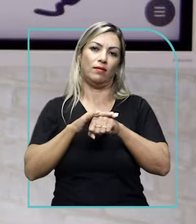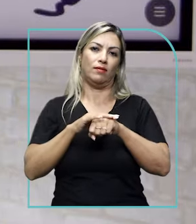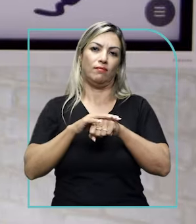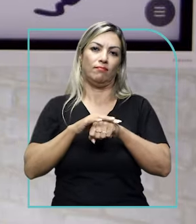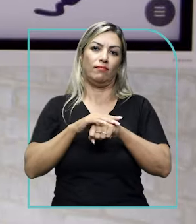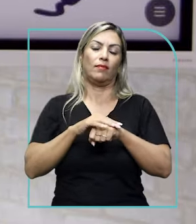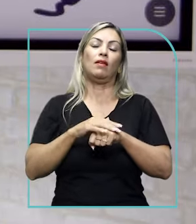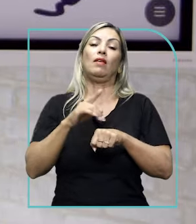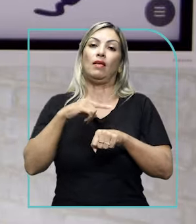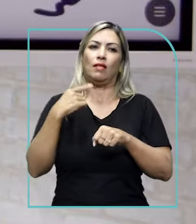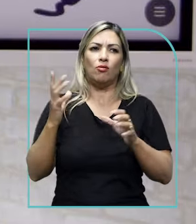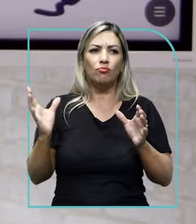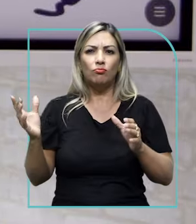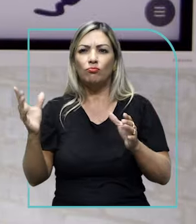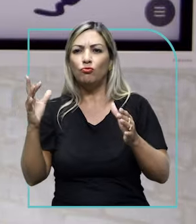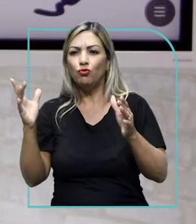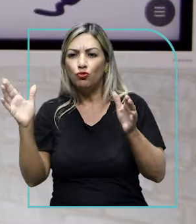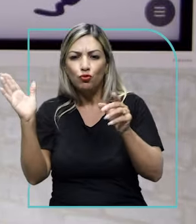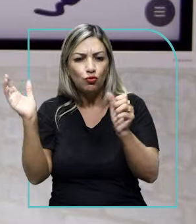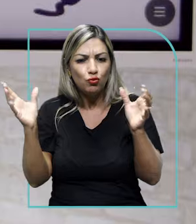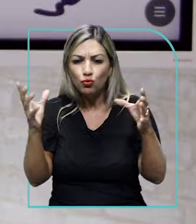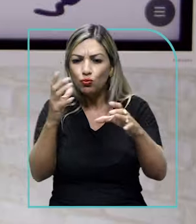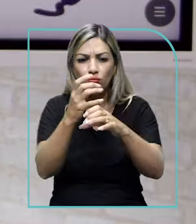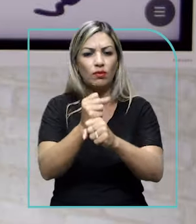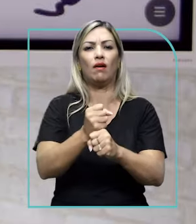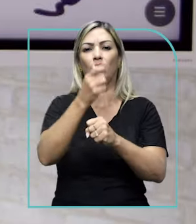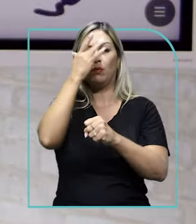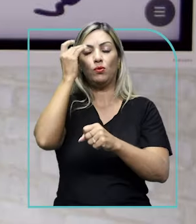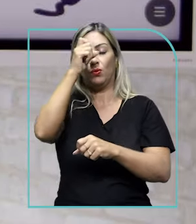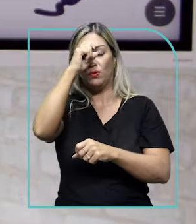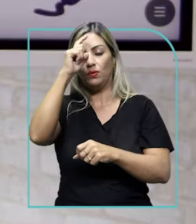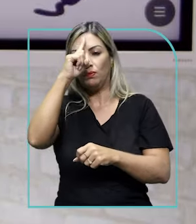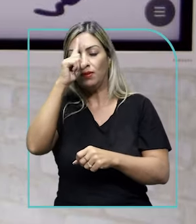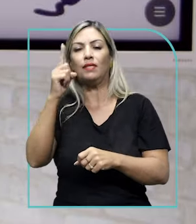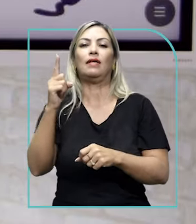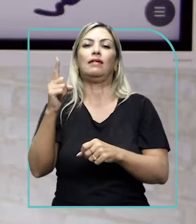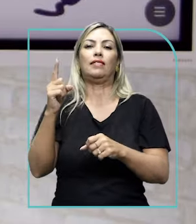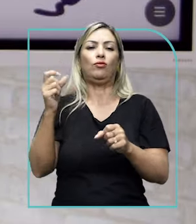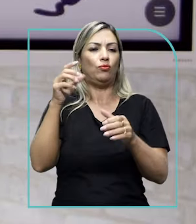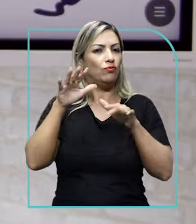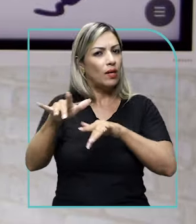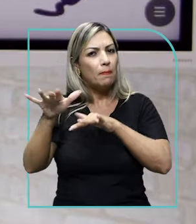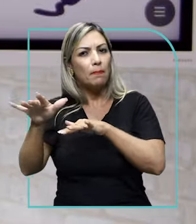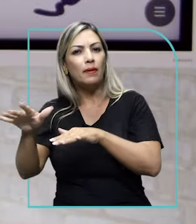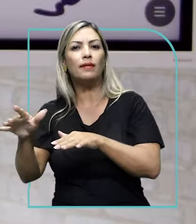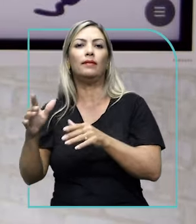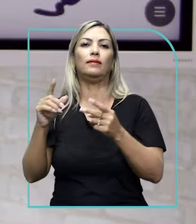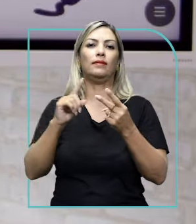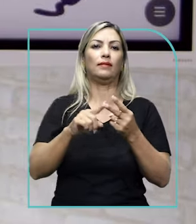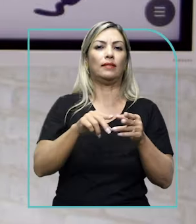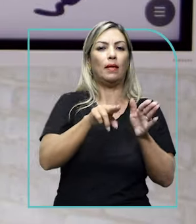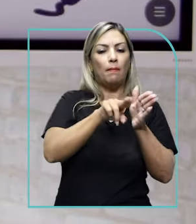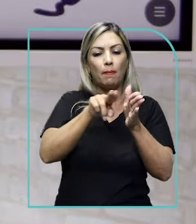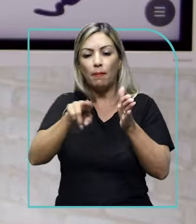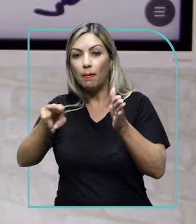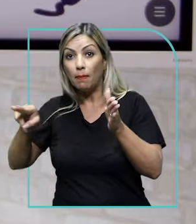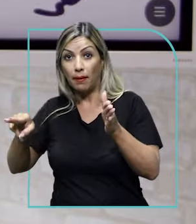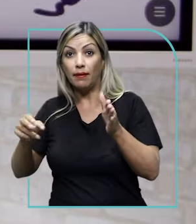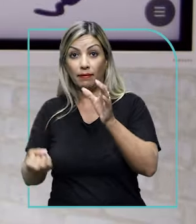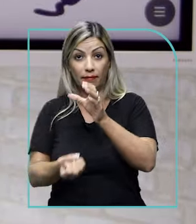tarefas, forças tarefas de hospitais de campanha, né? De leitos sendo